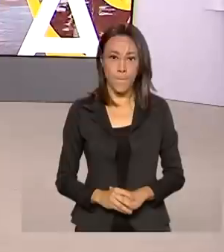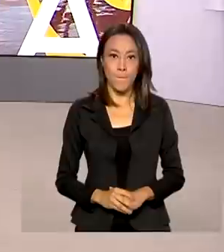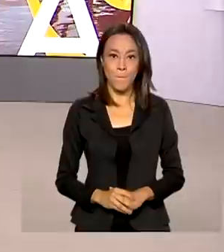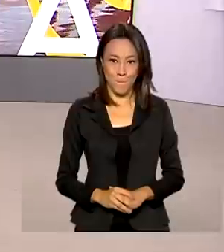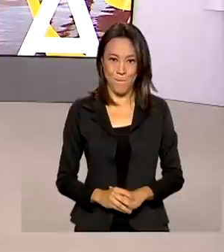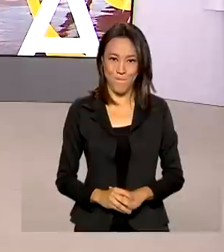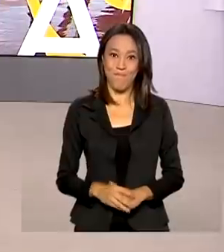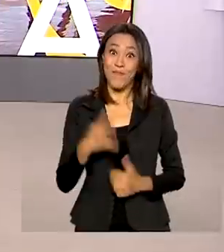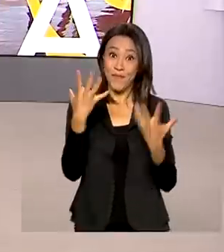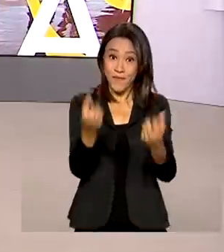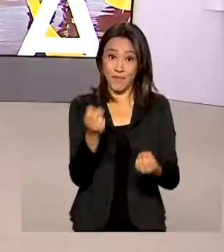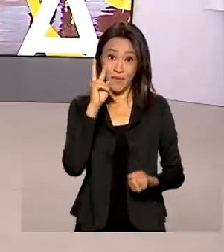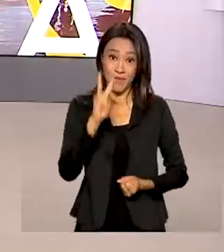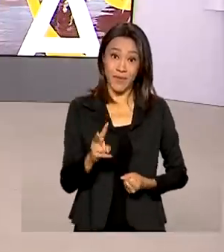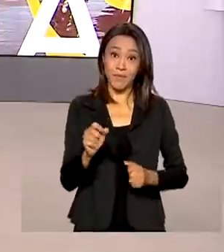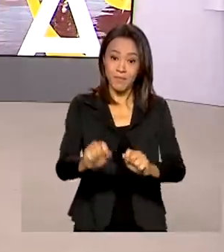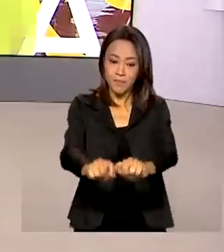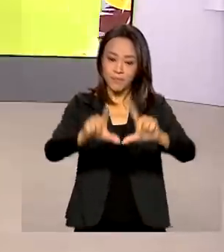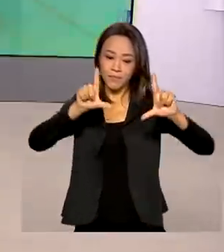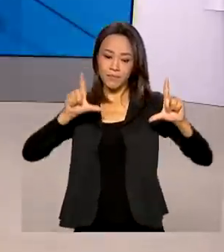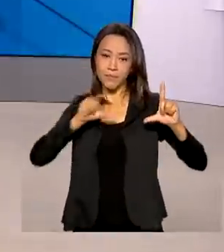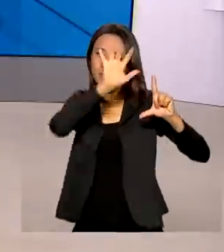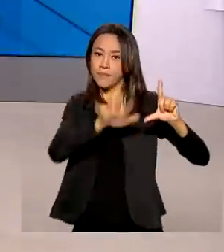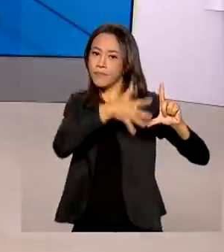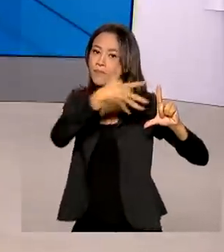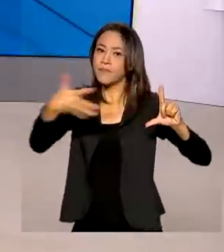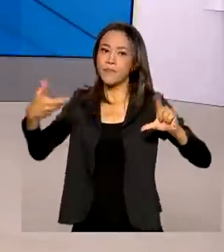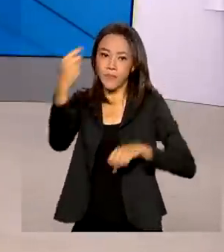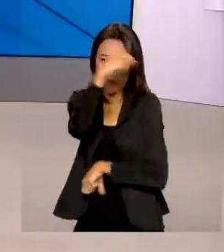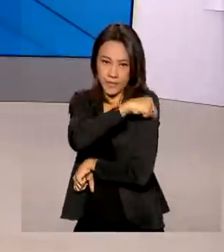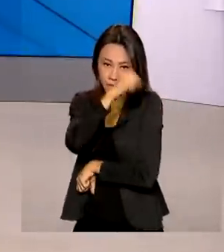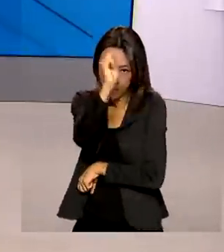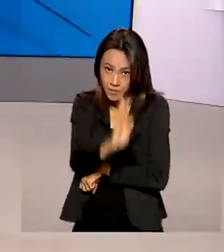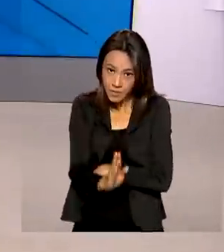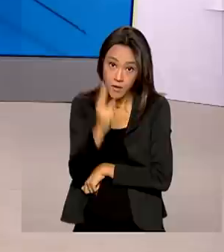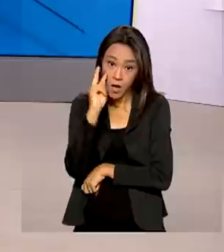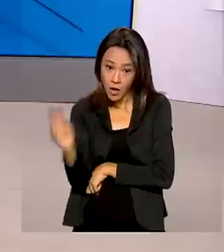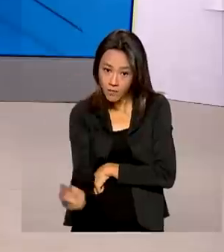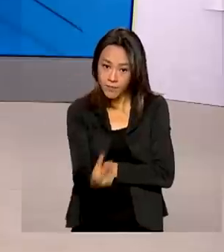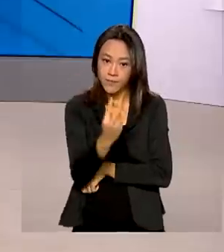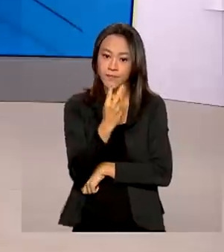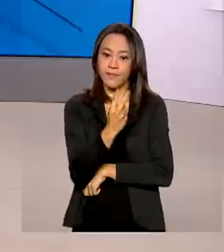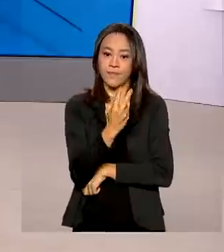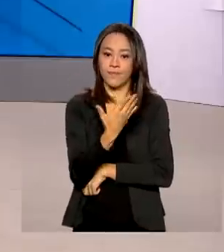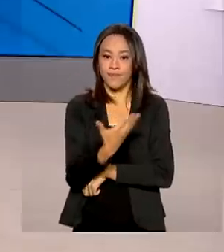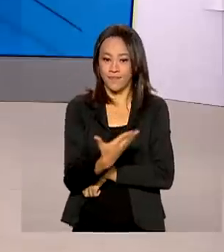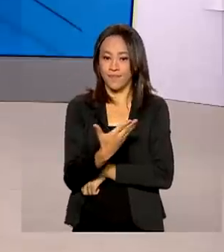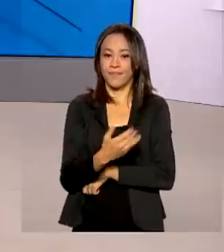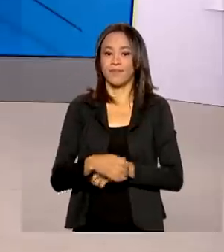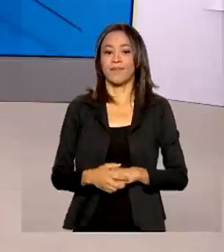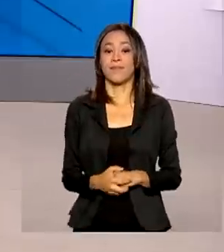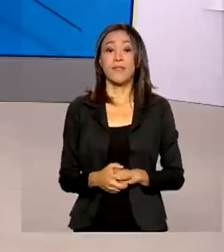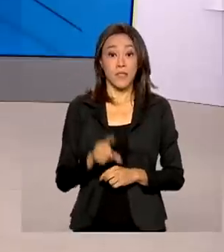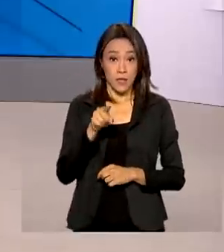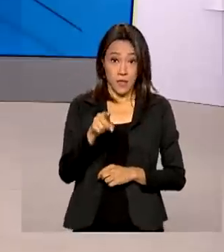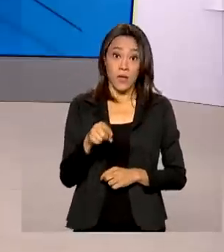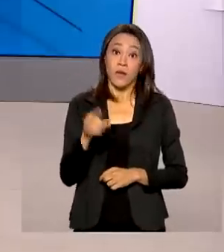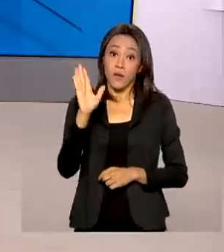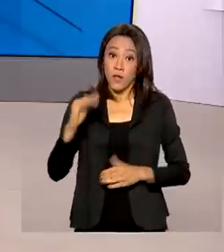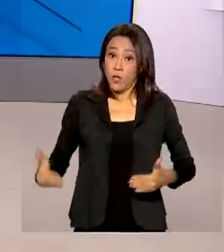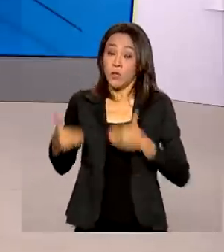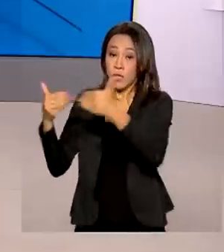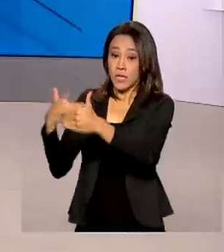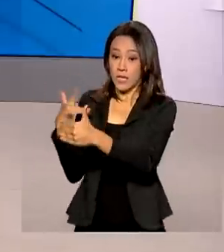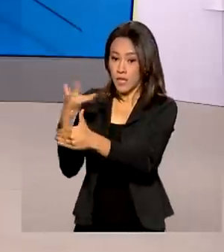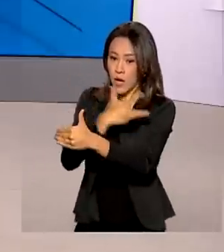Agora vamos ver como está a vacinação contra a Covid-19 no país. Os números aparecem aqui no nosso telão. O Ministério da